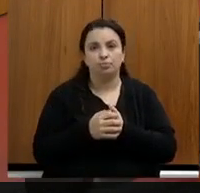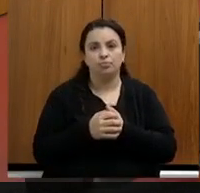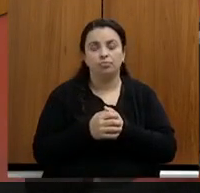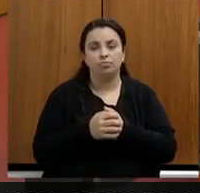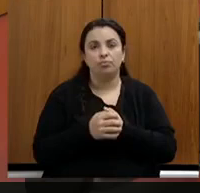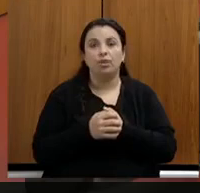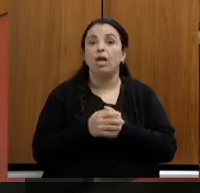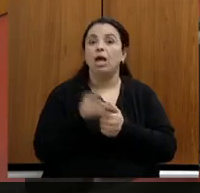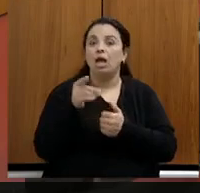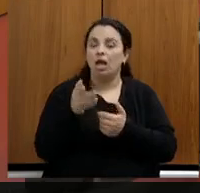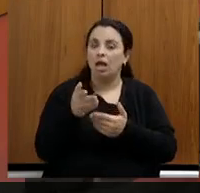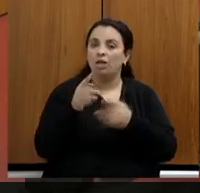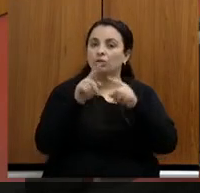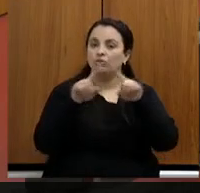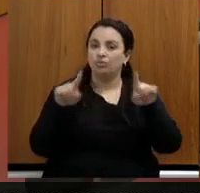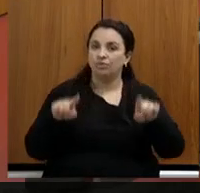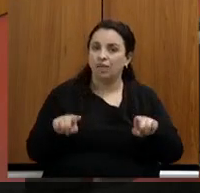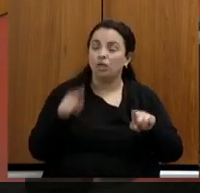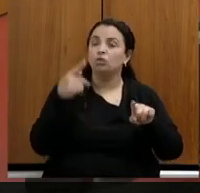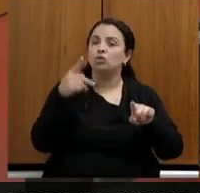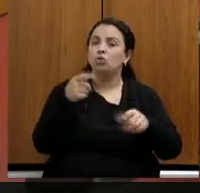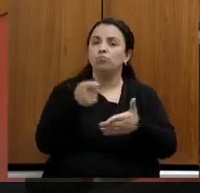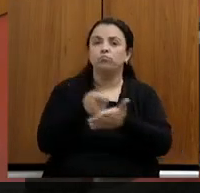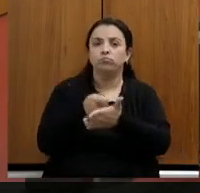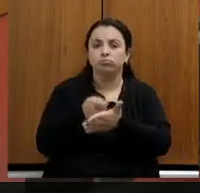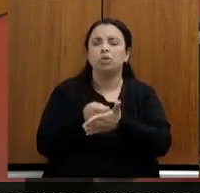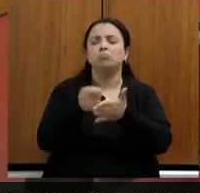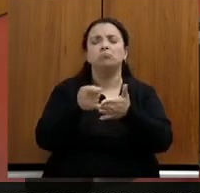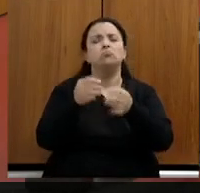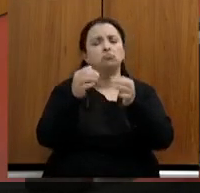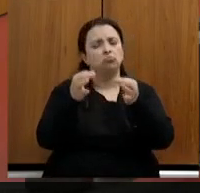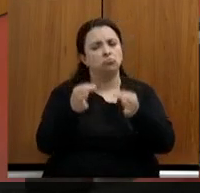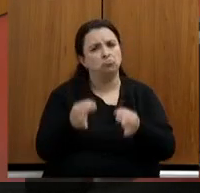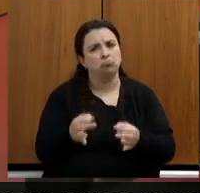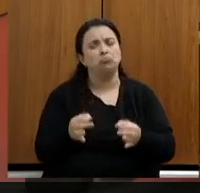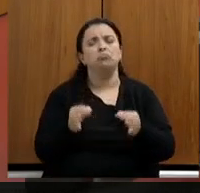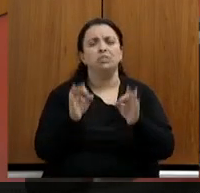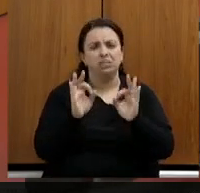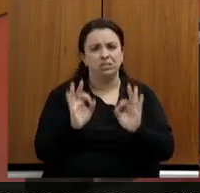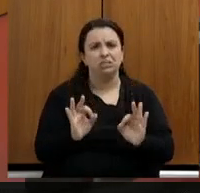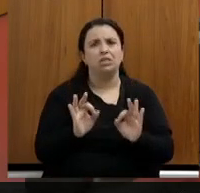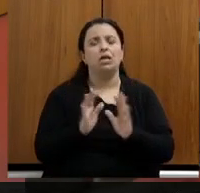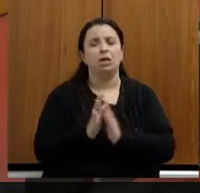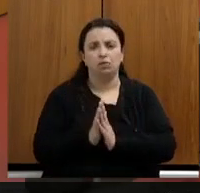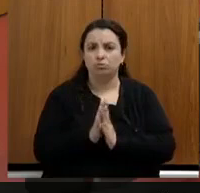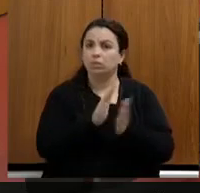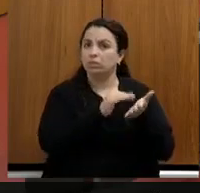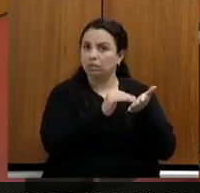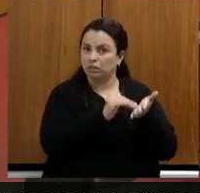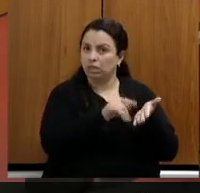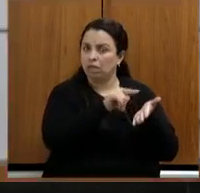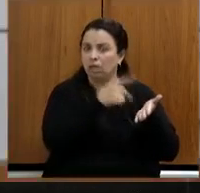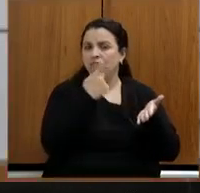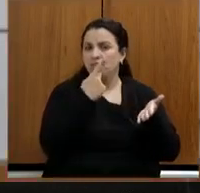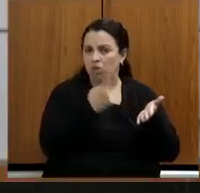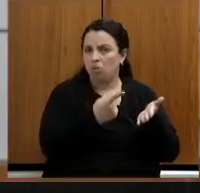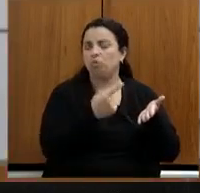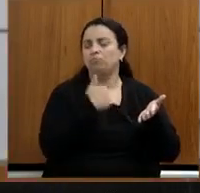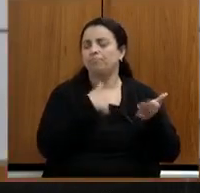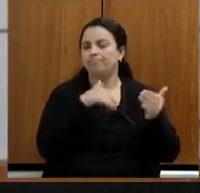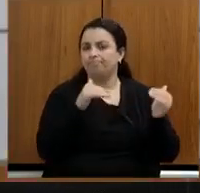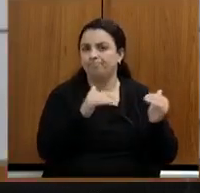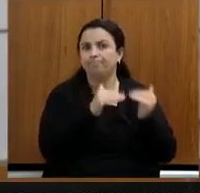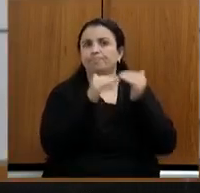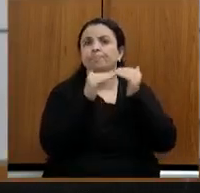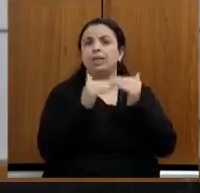servidores a reivindicação deles é mais do que justa como a própria secretária disse aqui e lembrando que também